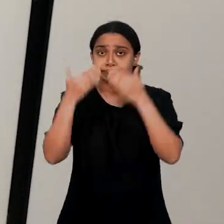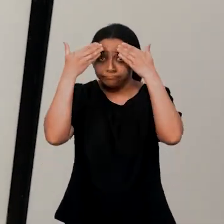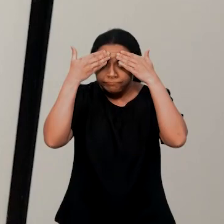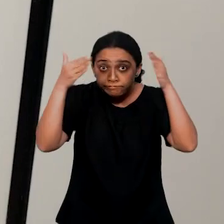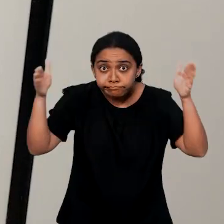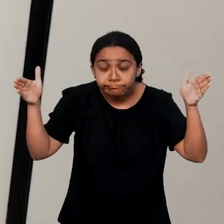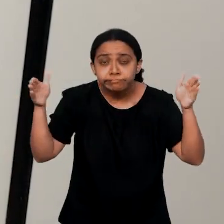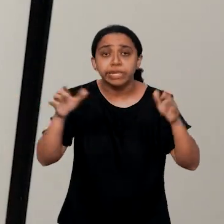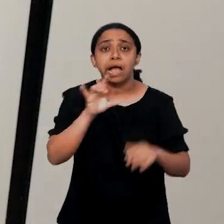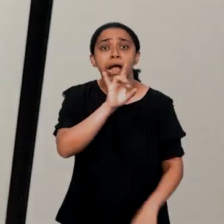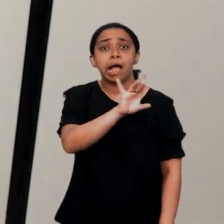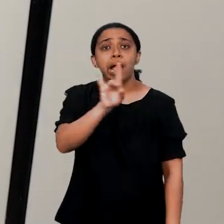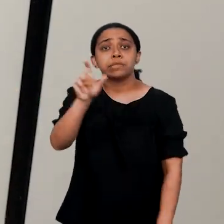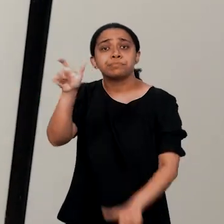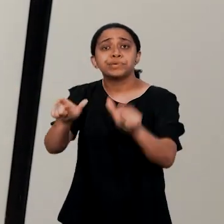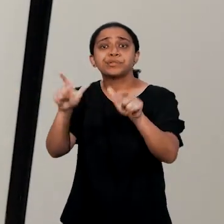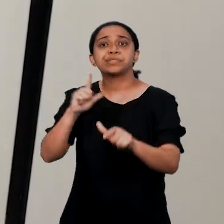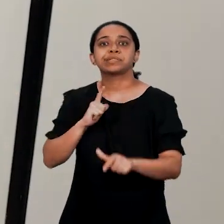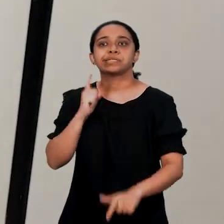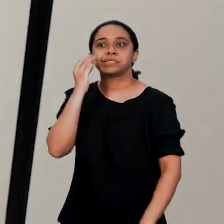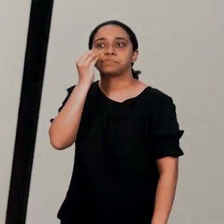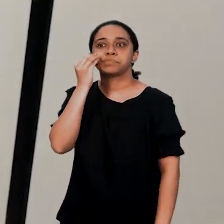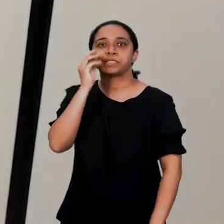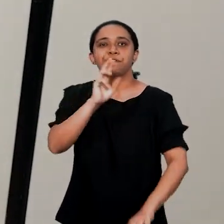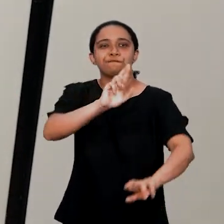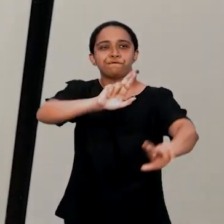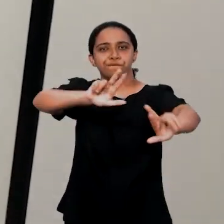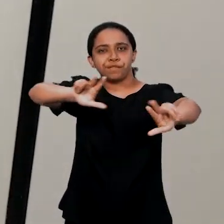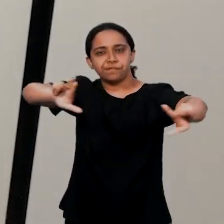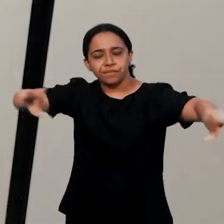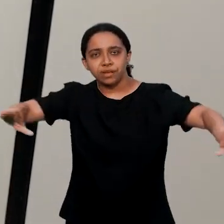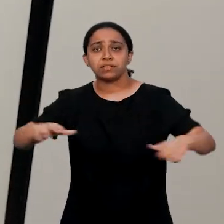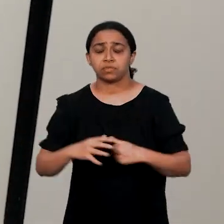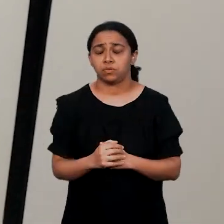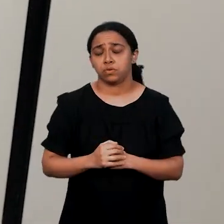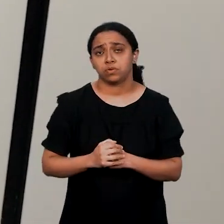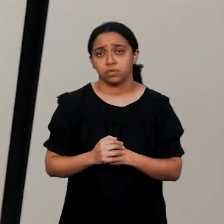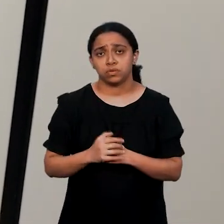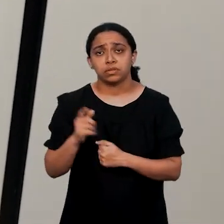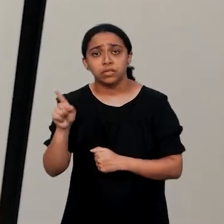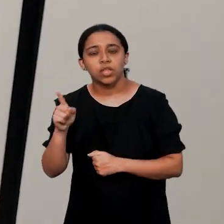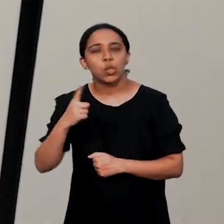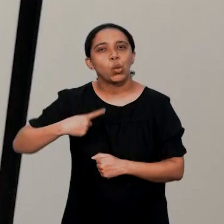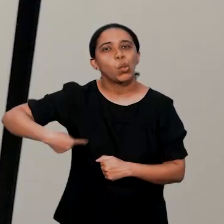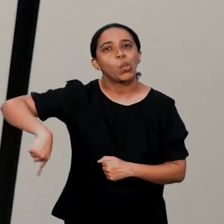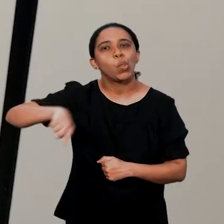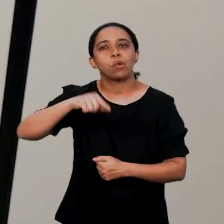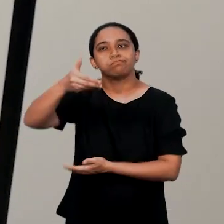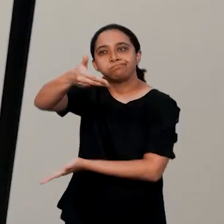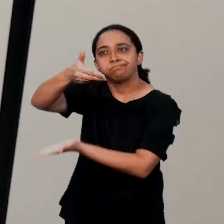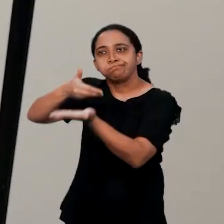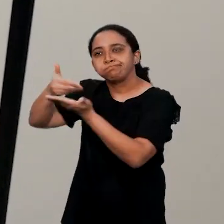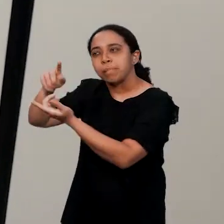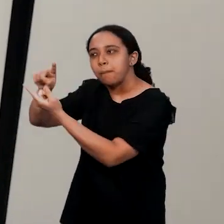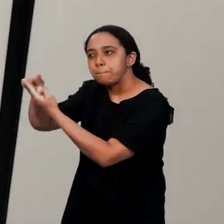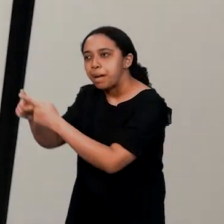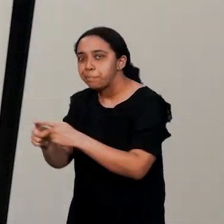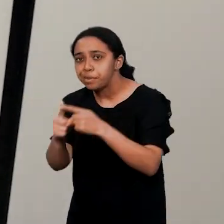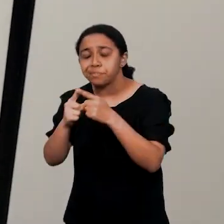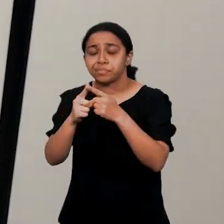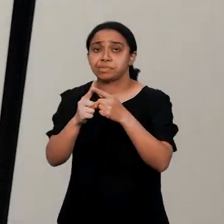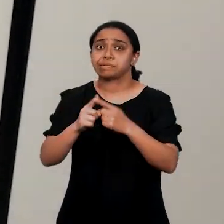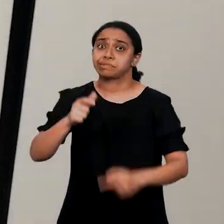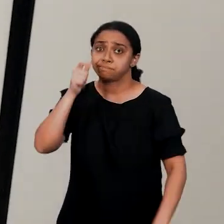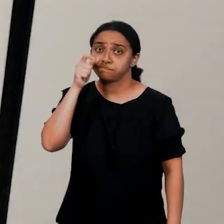conhecimentos, porque cada um possui um conhecimento diferente, um em exatas, outro em humanos, e aí a gente ia juntando isso e